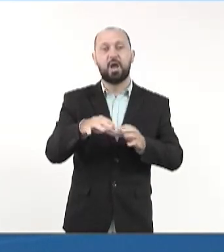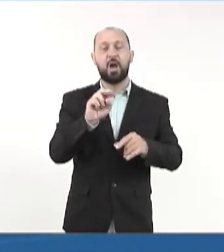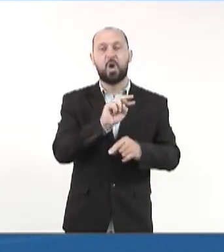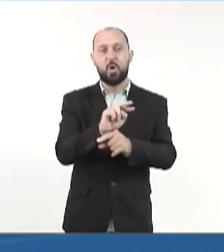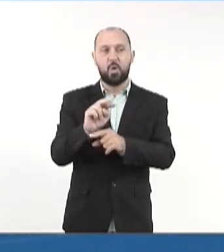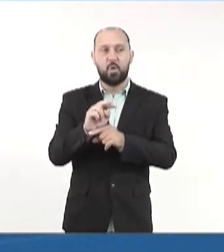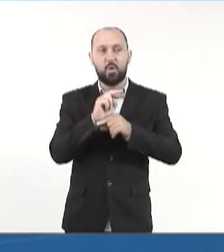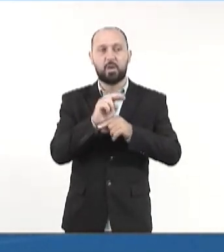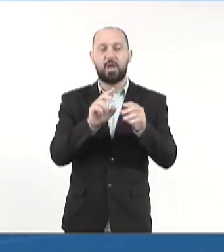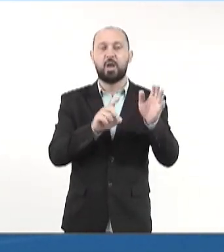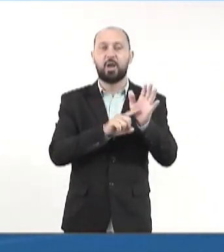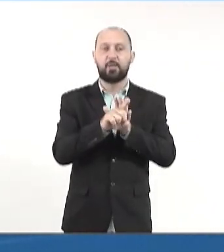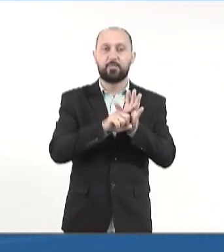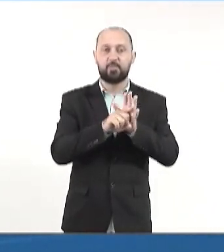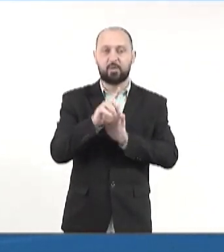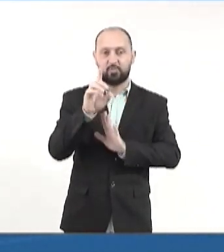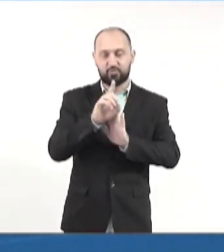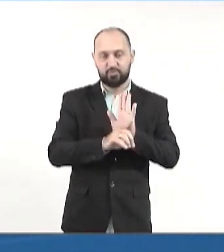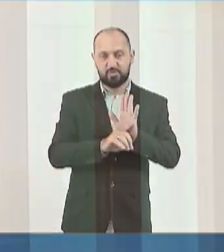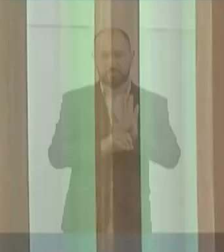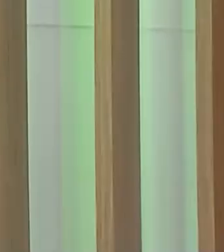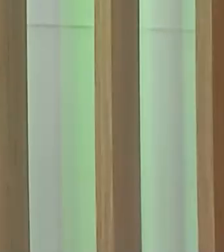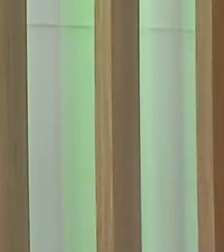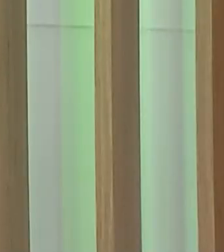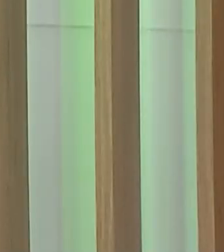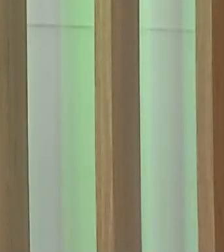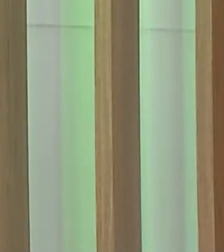a cuidar e a buscar esses direitos.